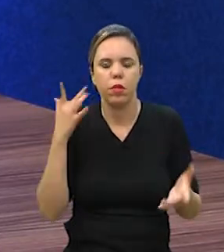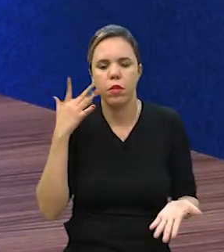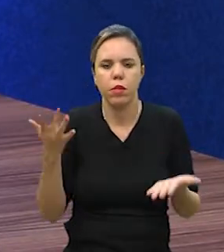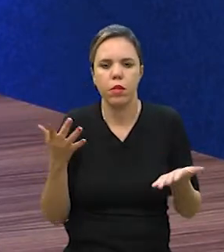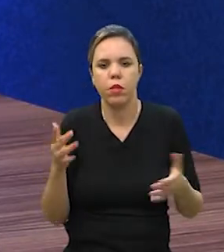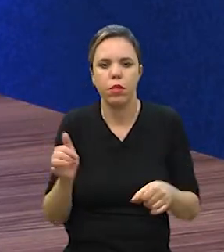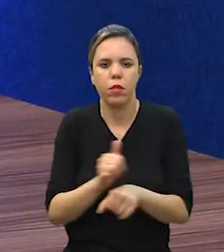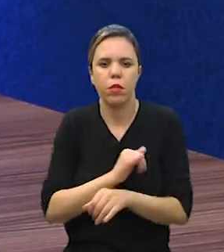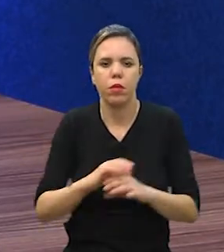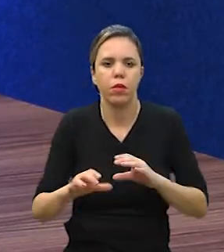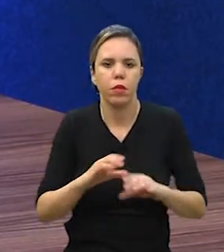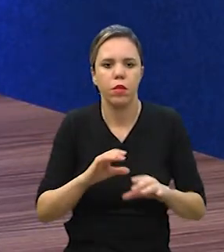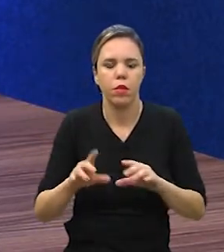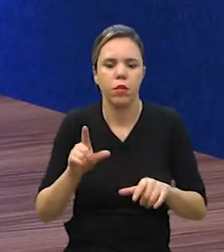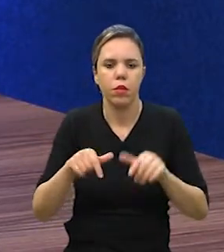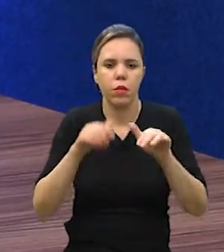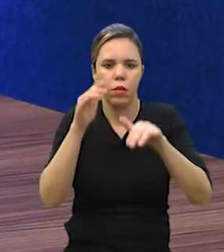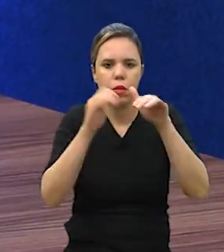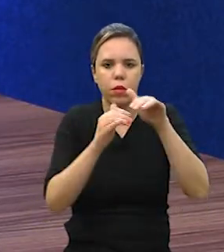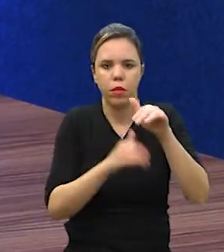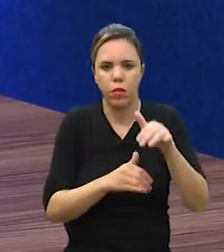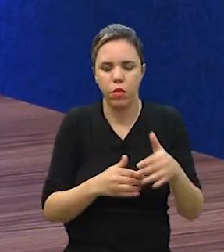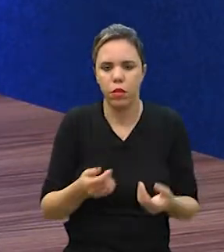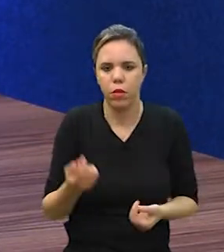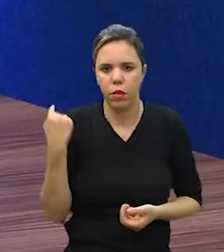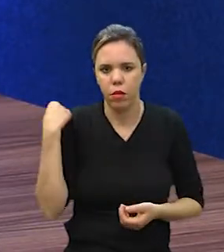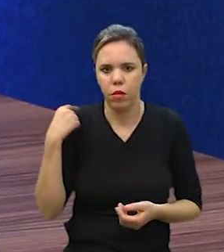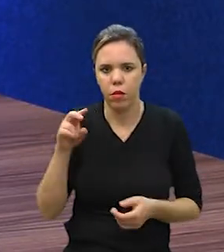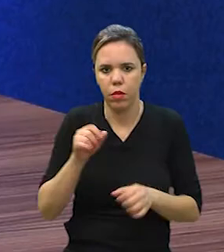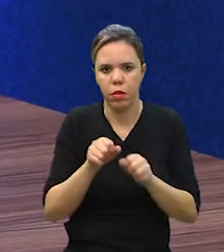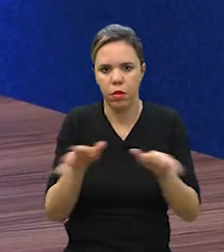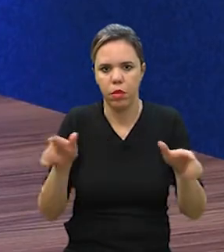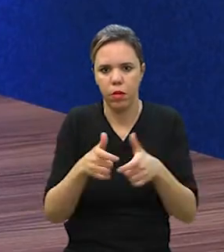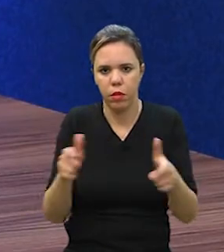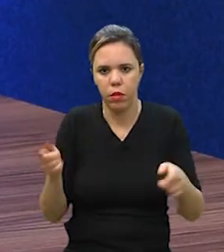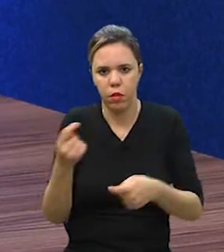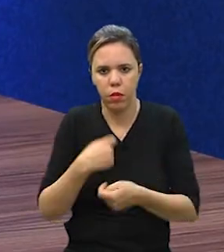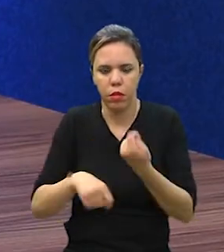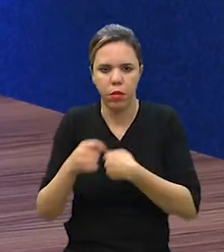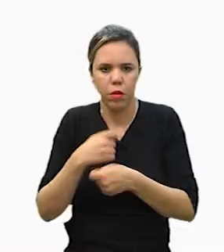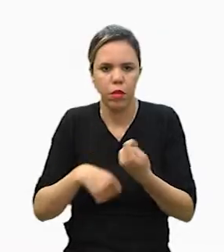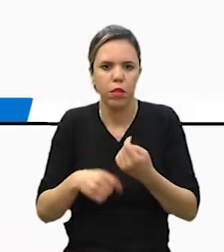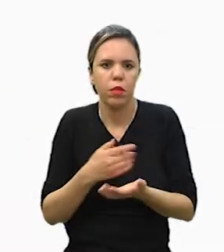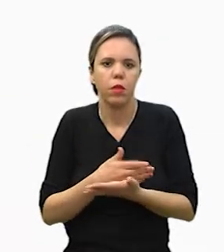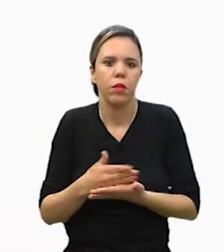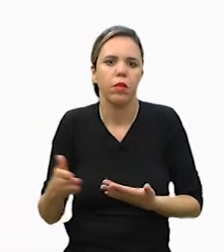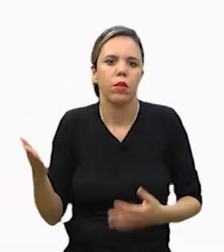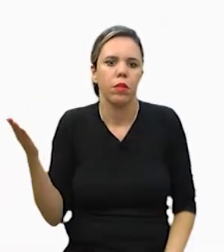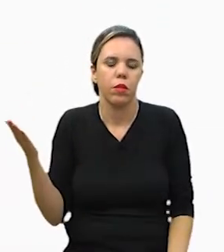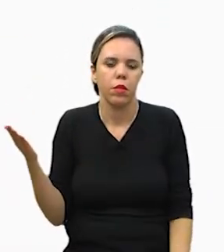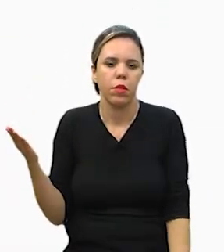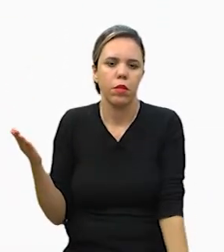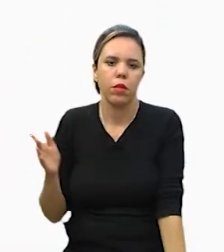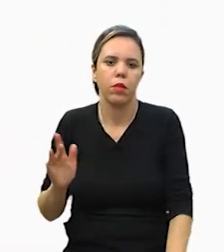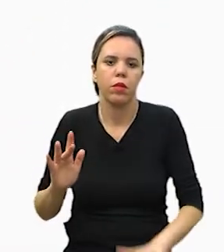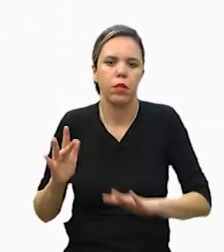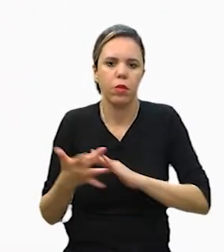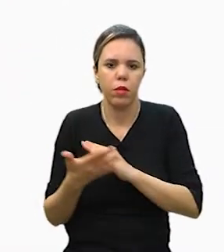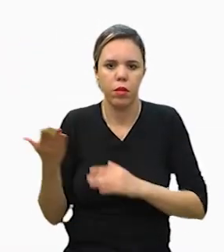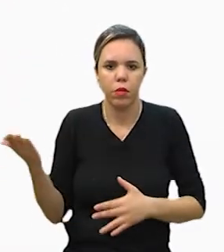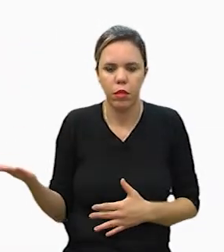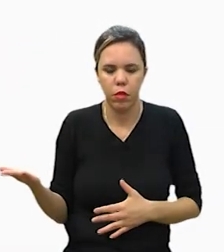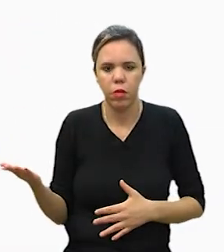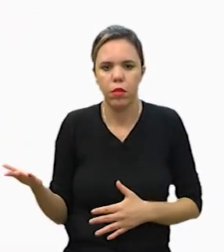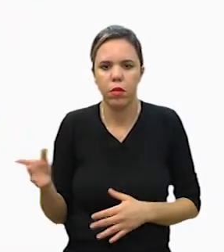Quais foram, então, os mecanismos e a logística que vocês utilizaram para expandir o negócio? A gente começou com as